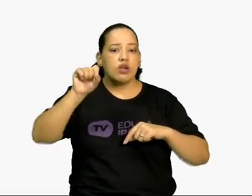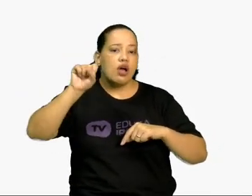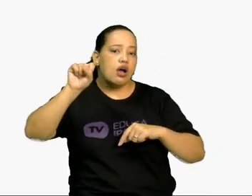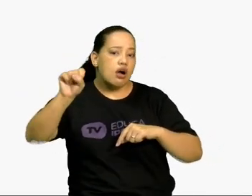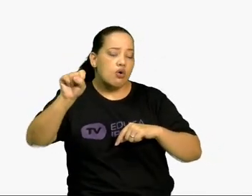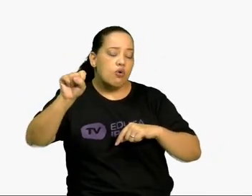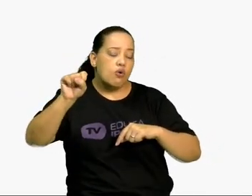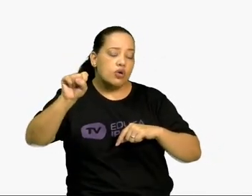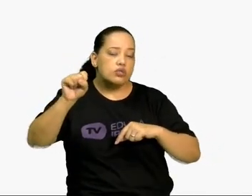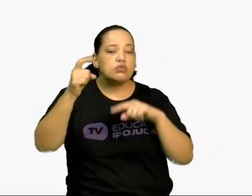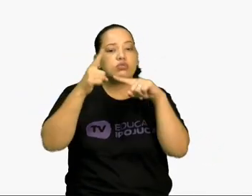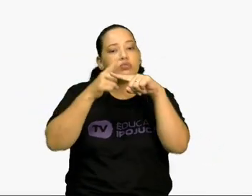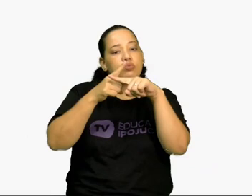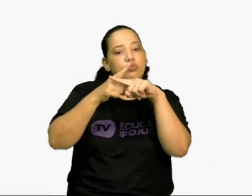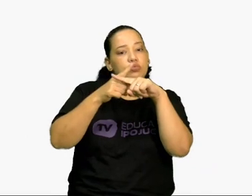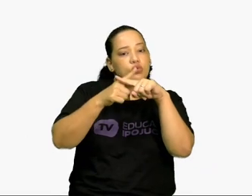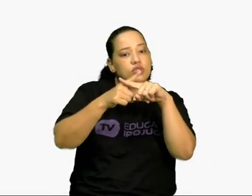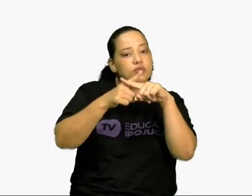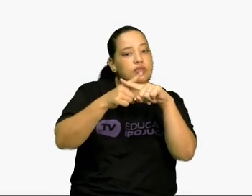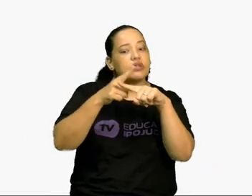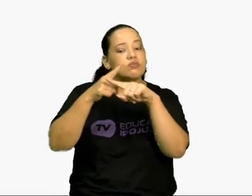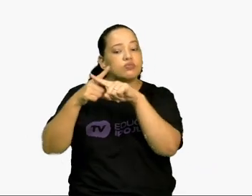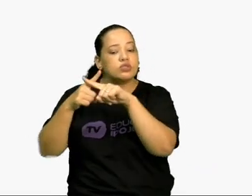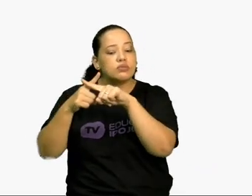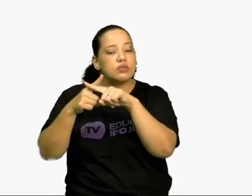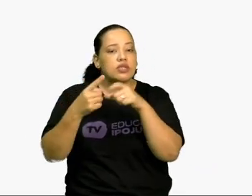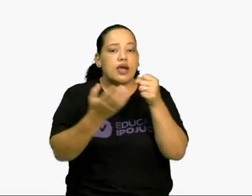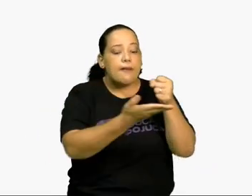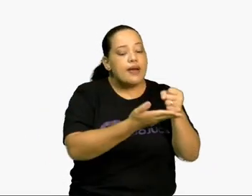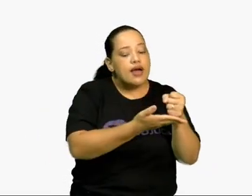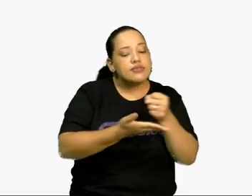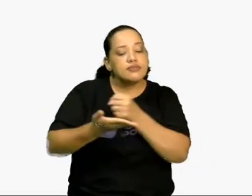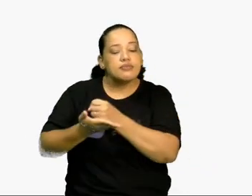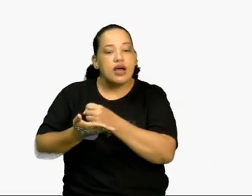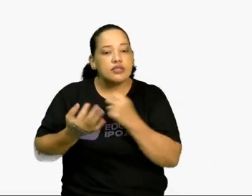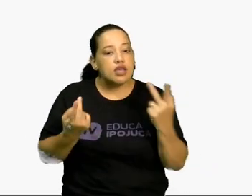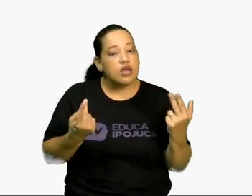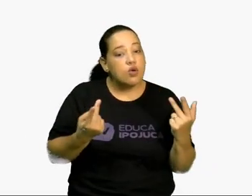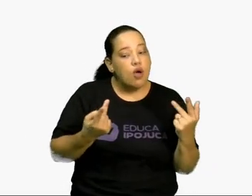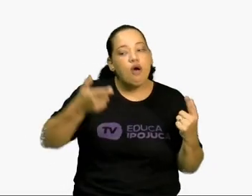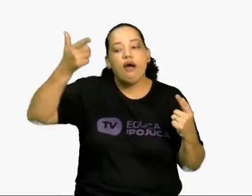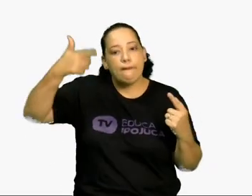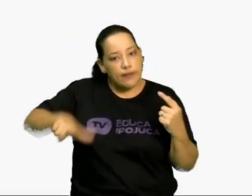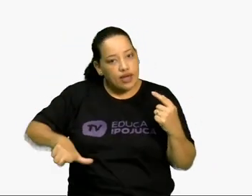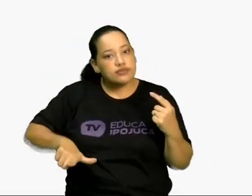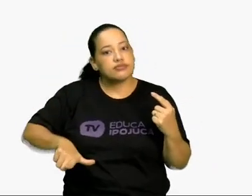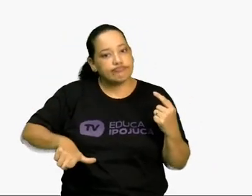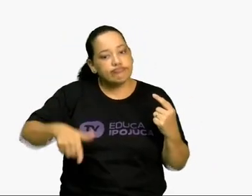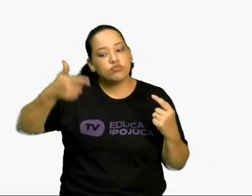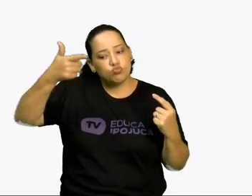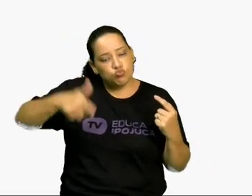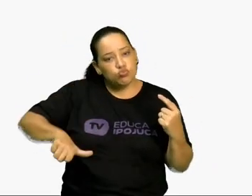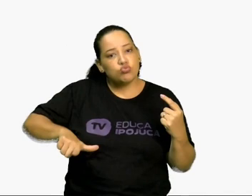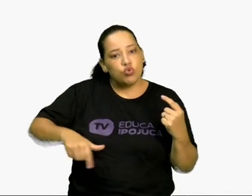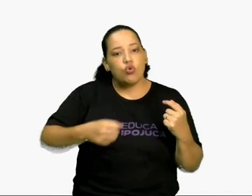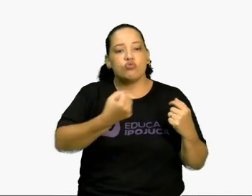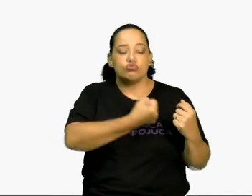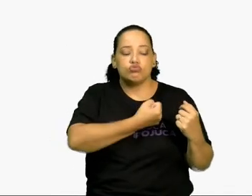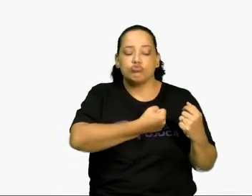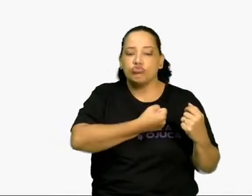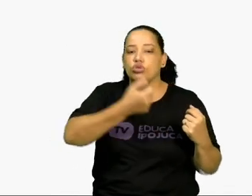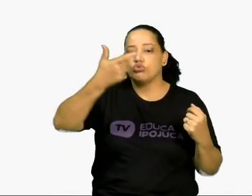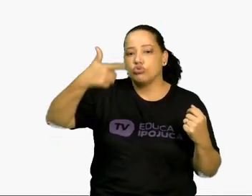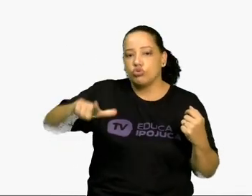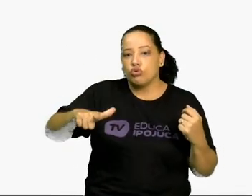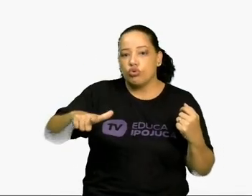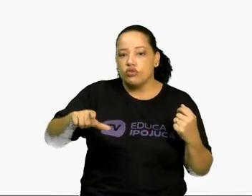multiplicação de potência de mesma base, você já aprendeu. Repete a base e somam